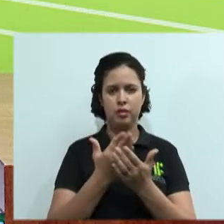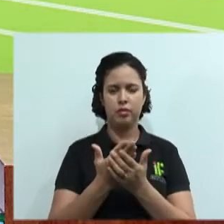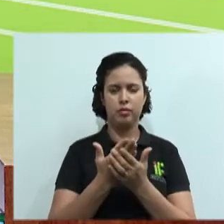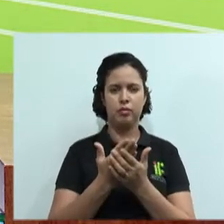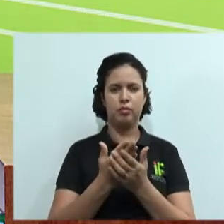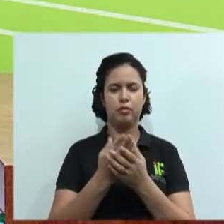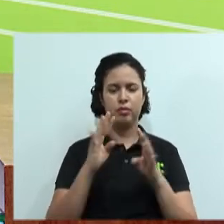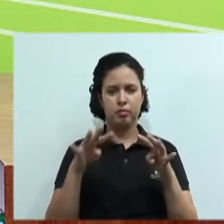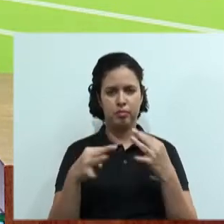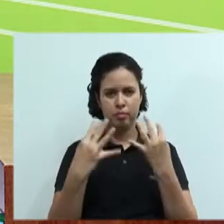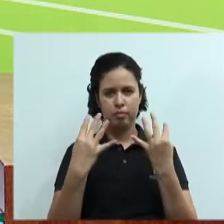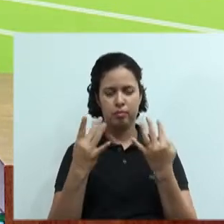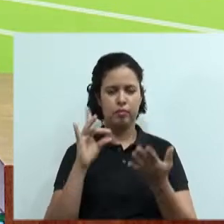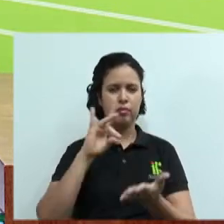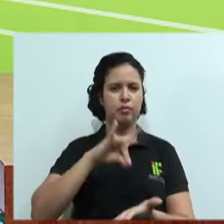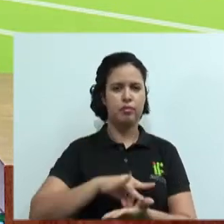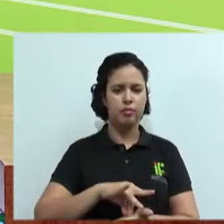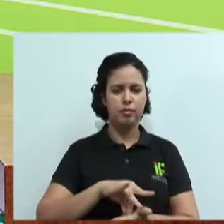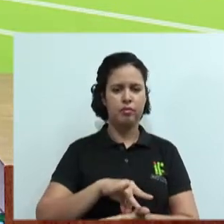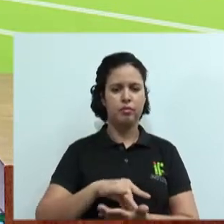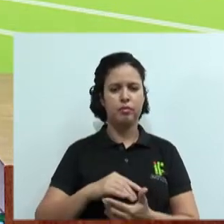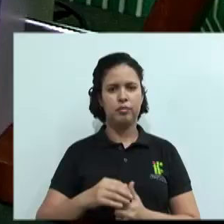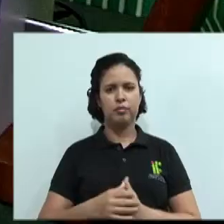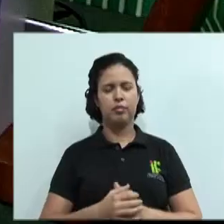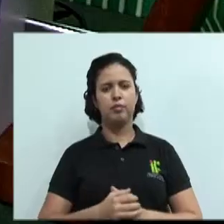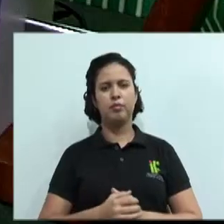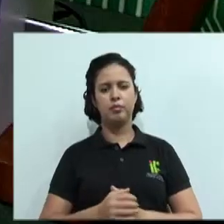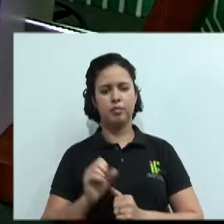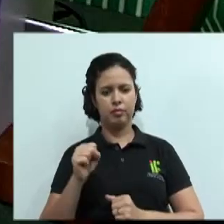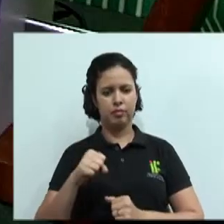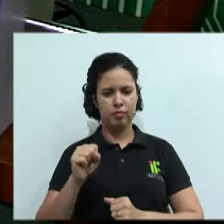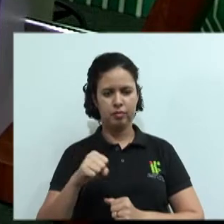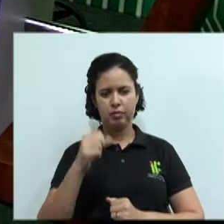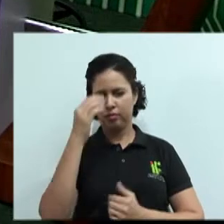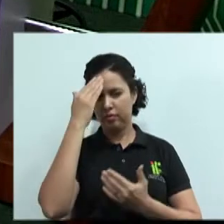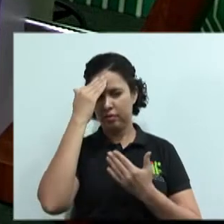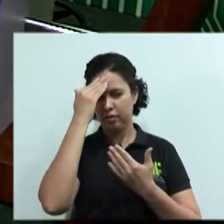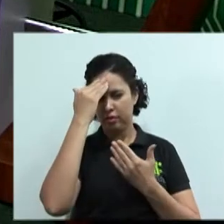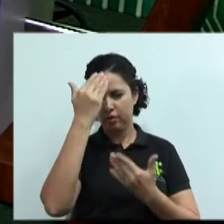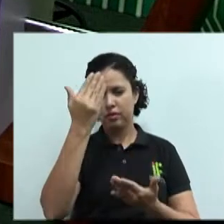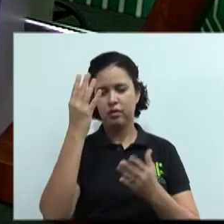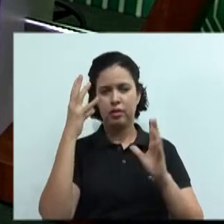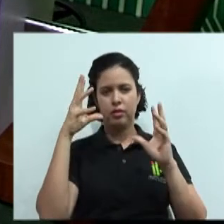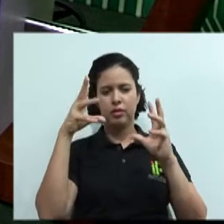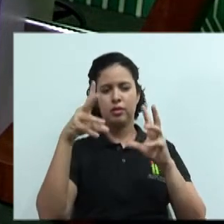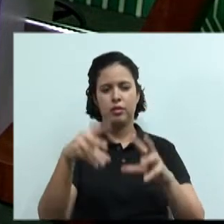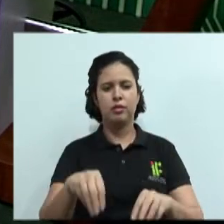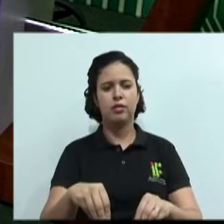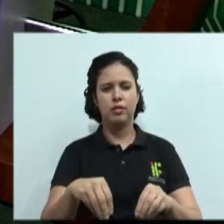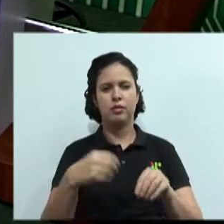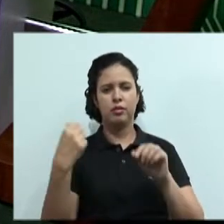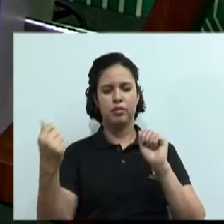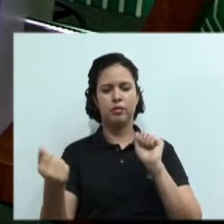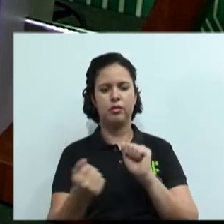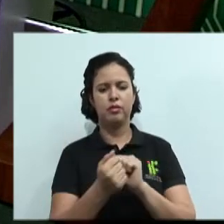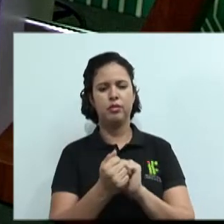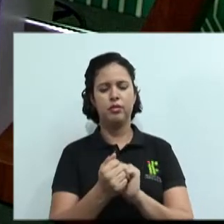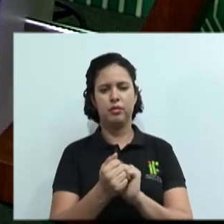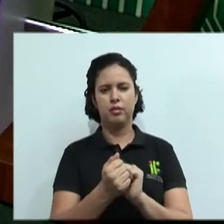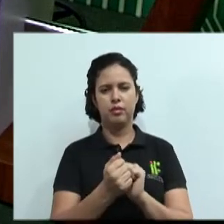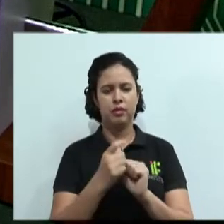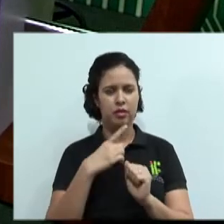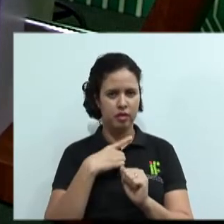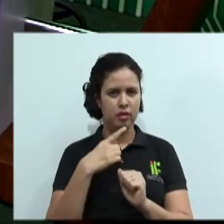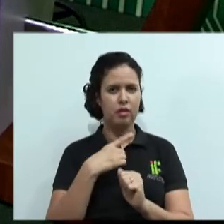Continuem atentos, porque o conteúdo aqui está a mil. Não é isso, professor? É isso mesmo. Muito obrigado a todos pela participação de vocês, né? Percebemos aí o grande